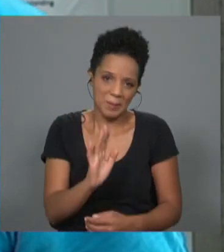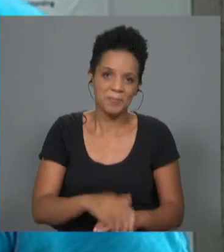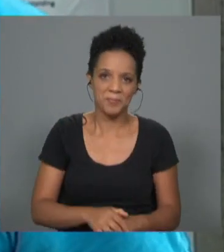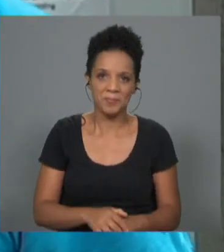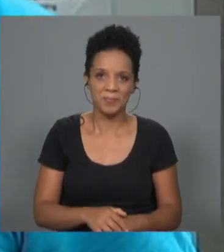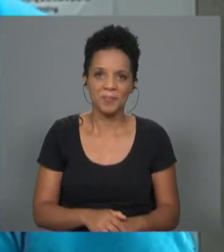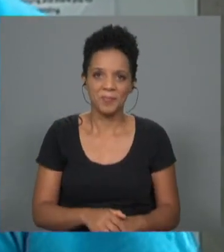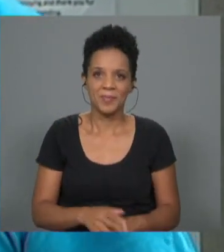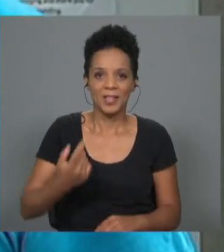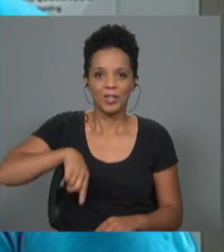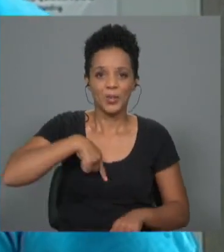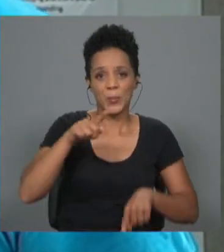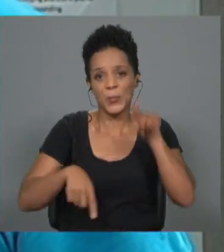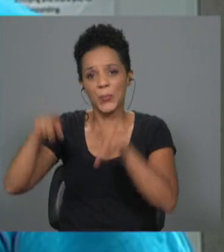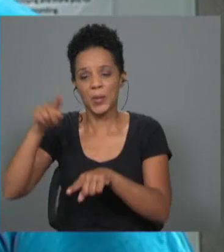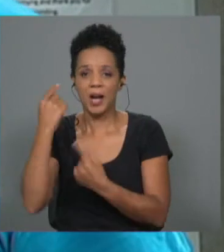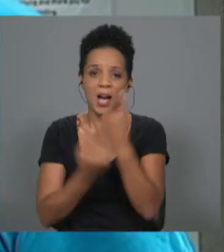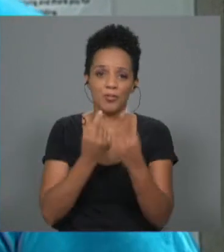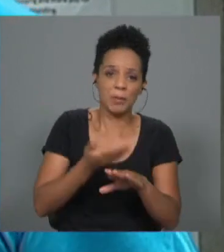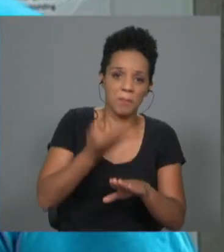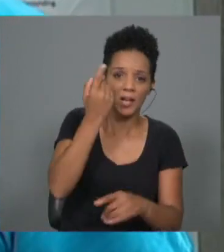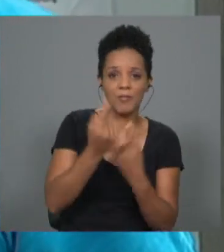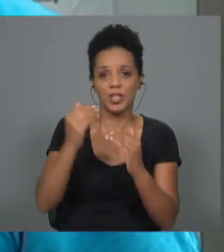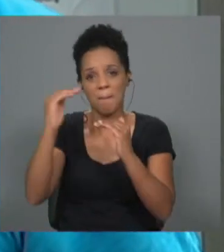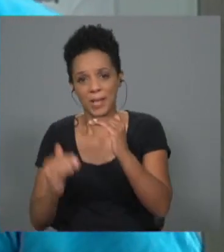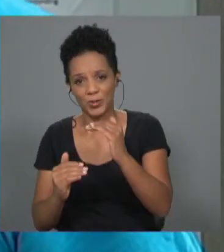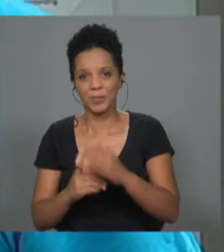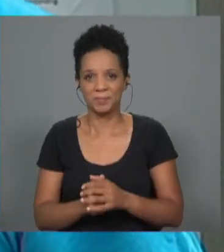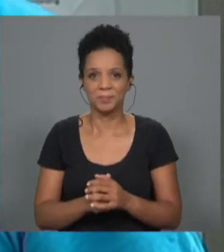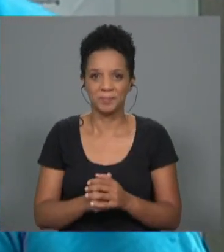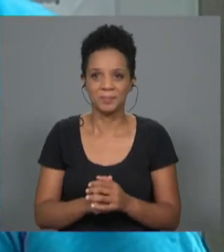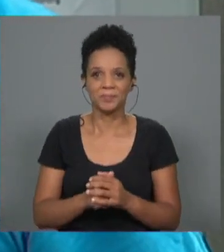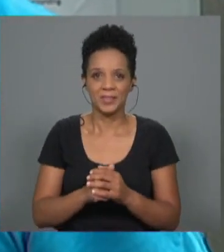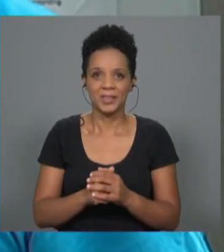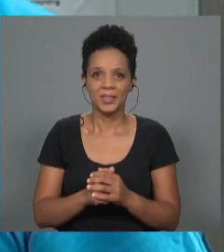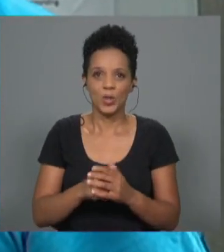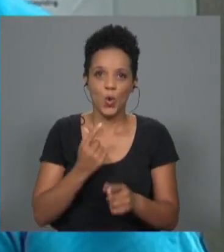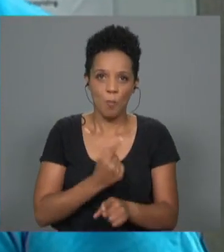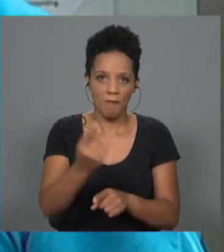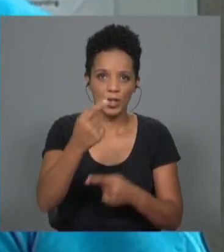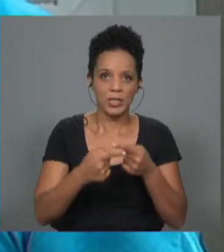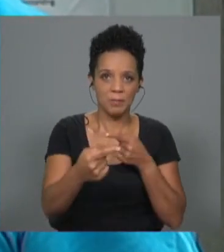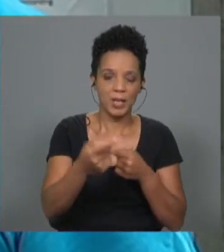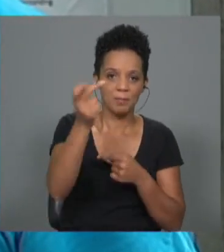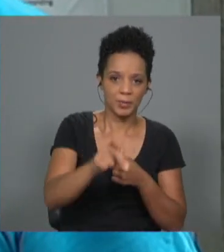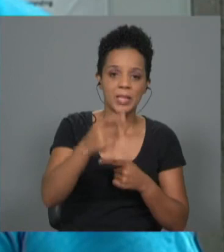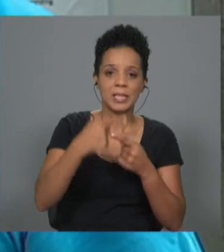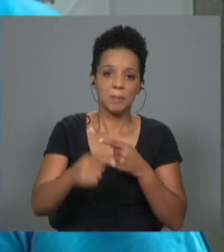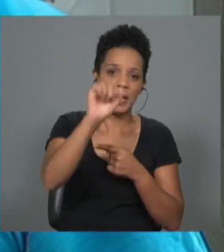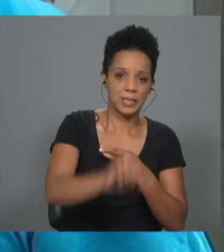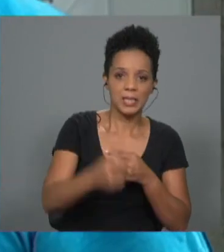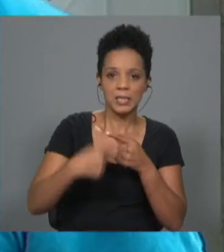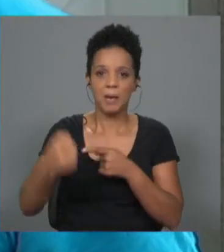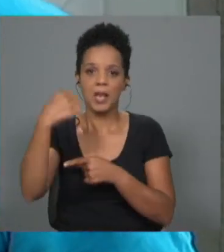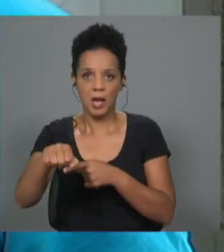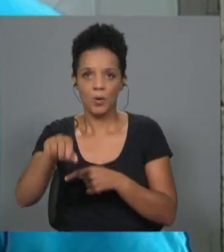temos tido variedade. Tem dias que tem mais, tem dias que tem menos. Eles costumam vir uma vez por semana, uma semana sim e uma semana não. Porque